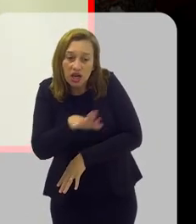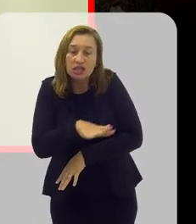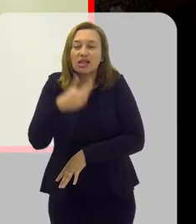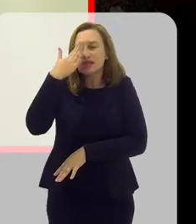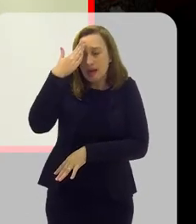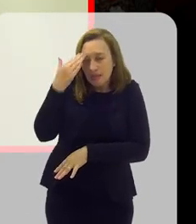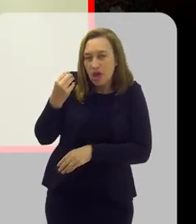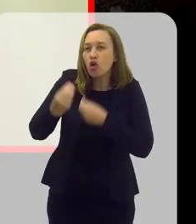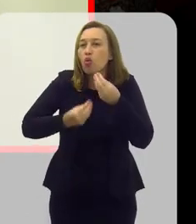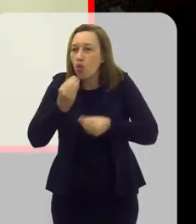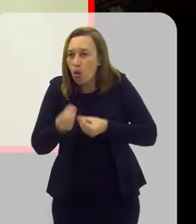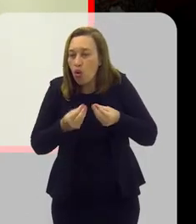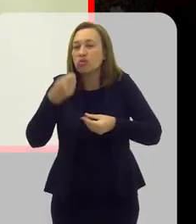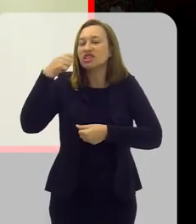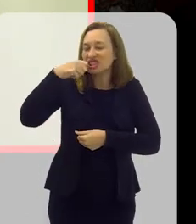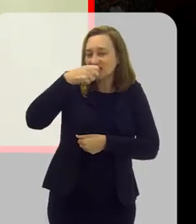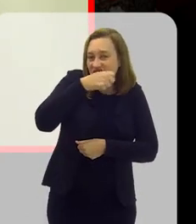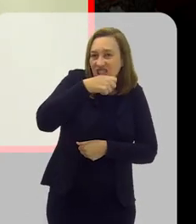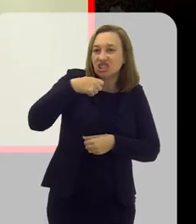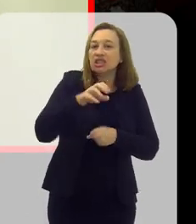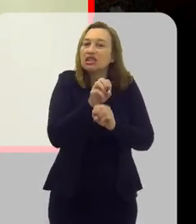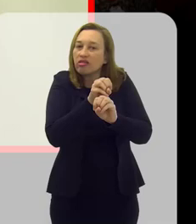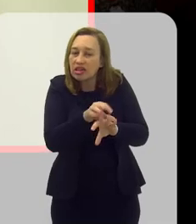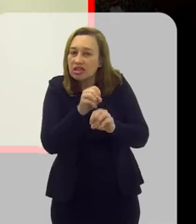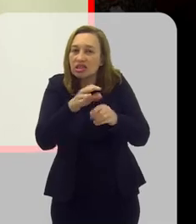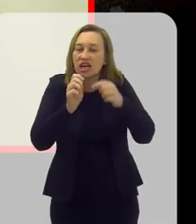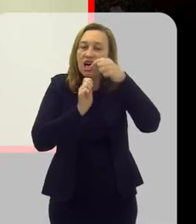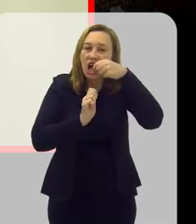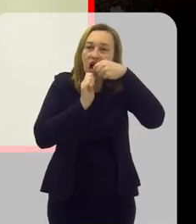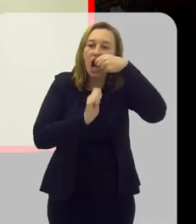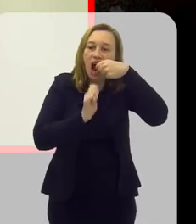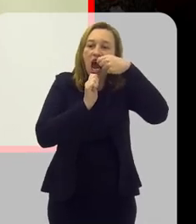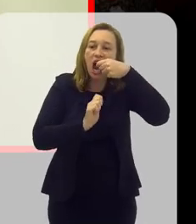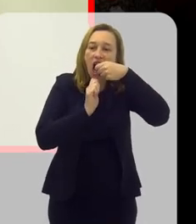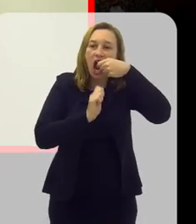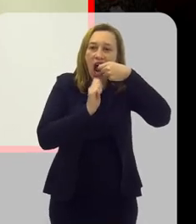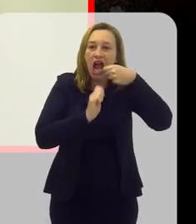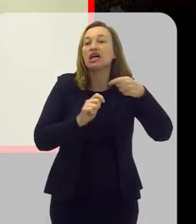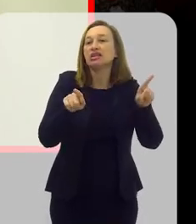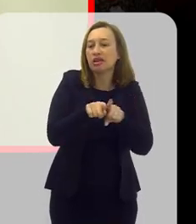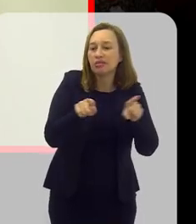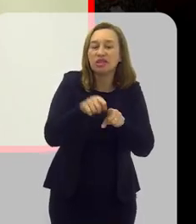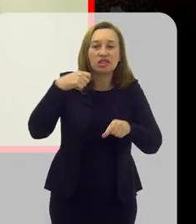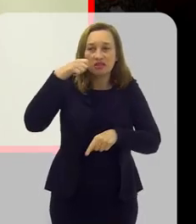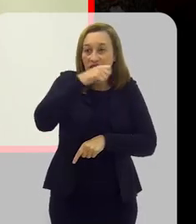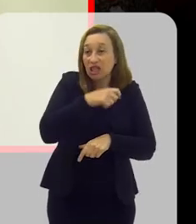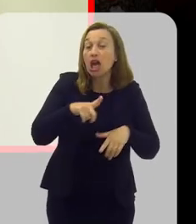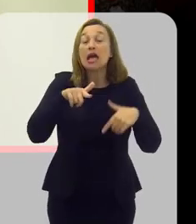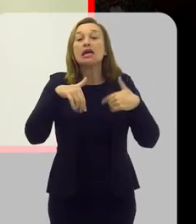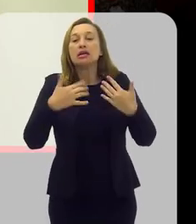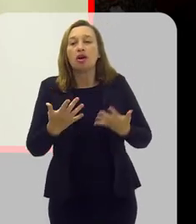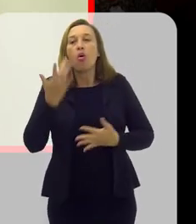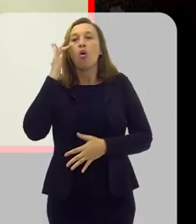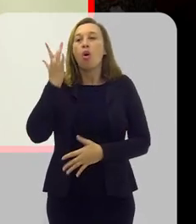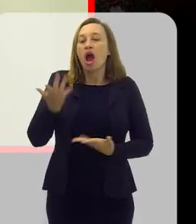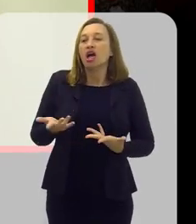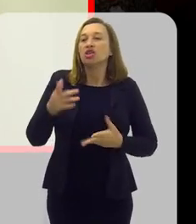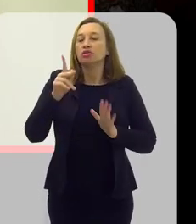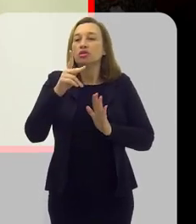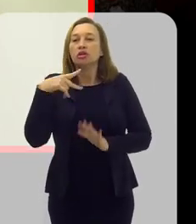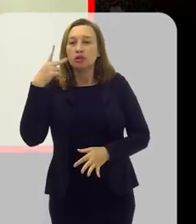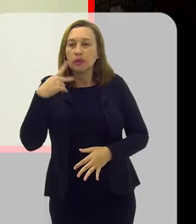para ensinar a usar fio dental e a usar escova de dente. Então, eu acho que